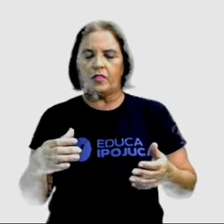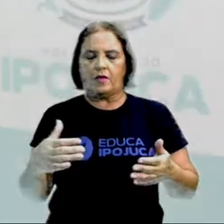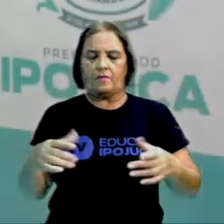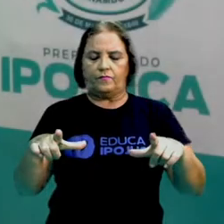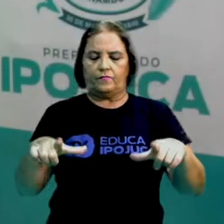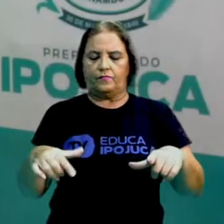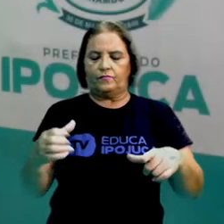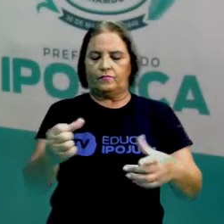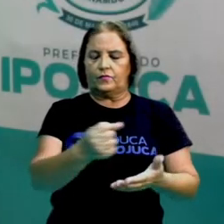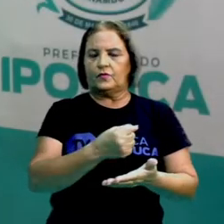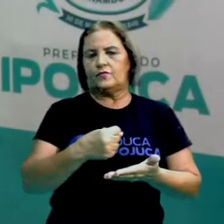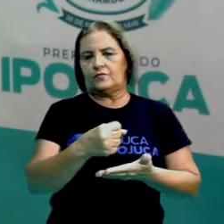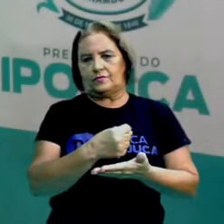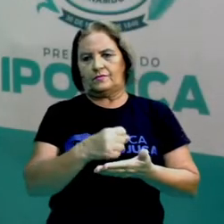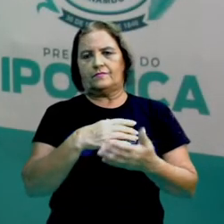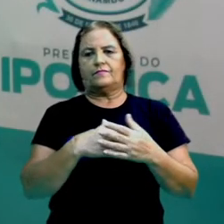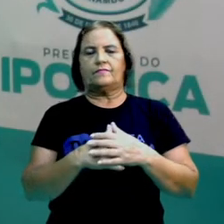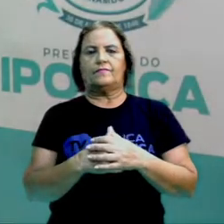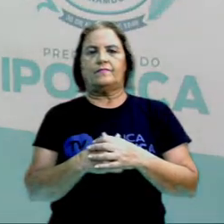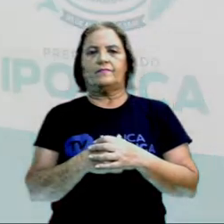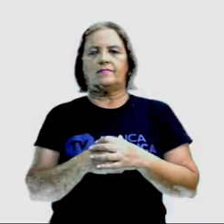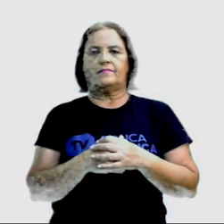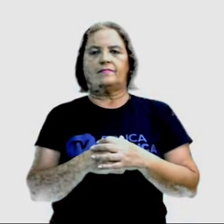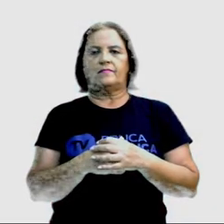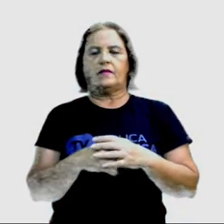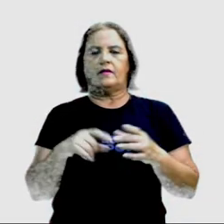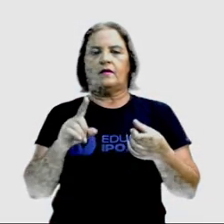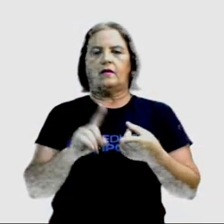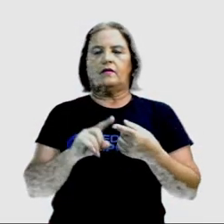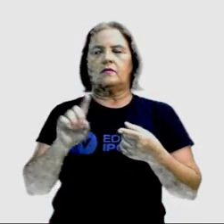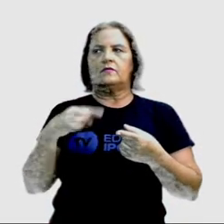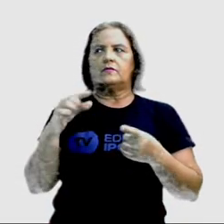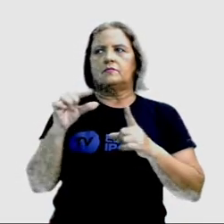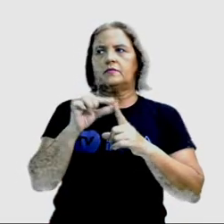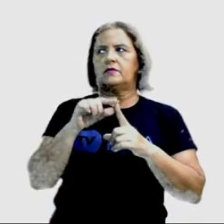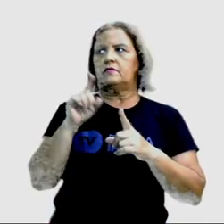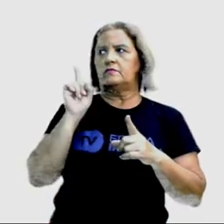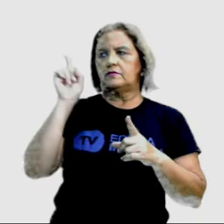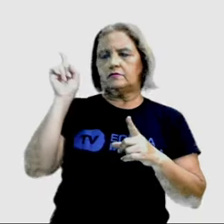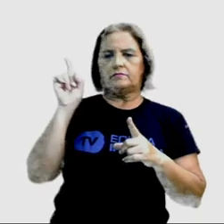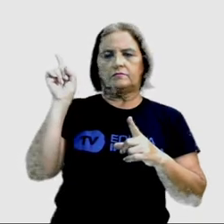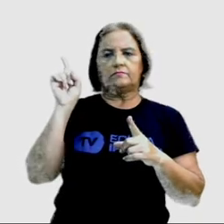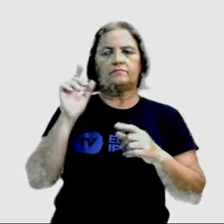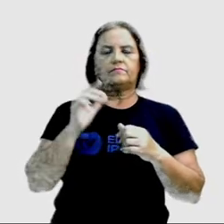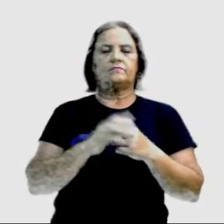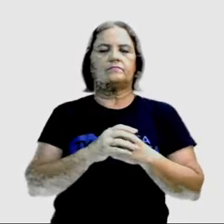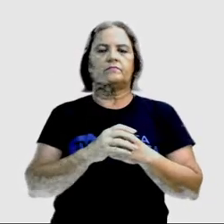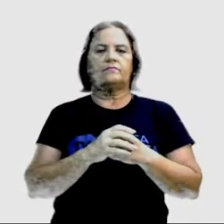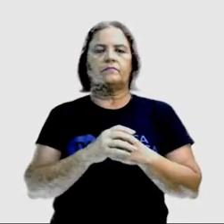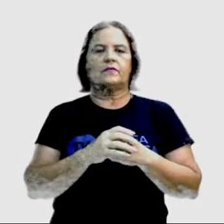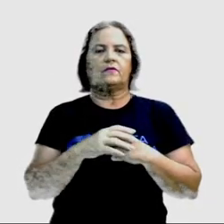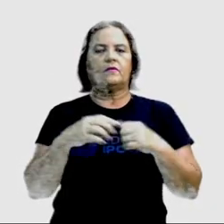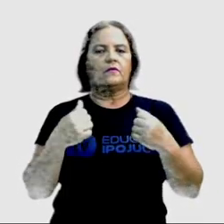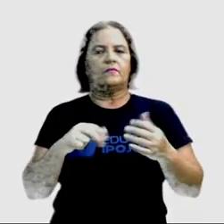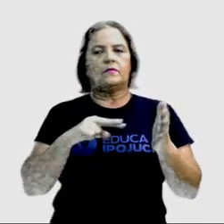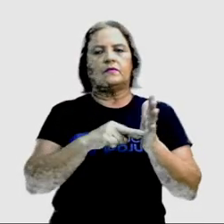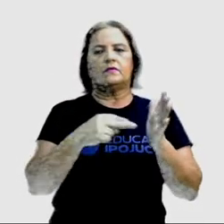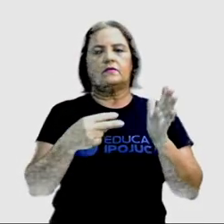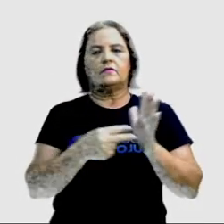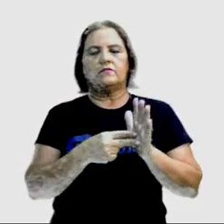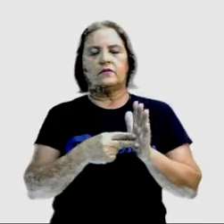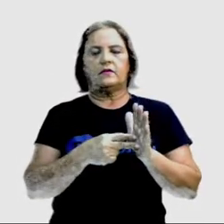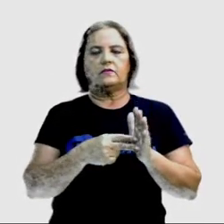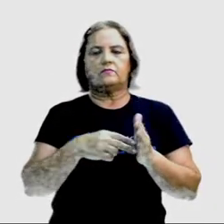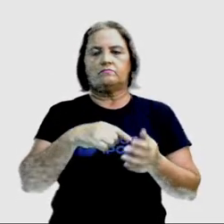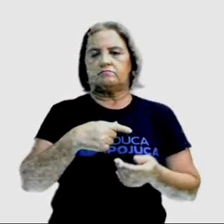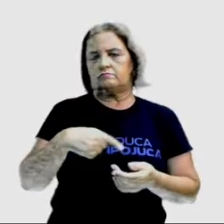temos aí o match. Match, ele pode ser, né, uma palavra entendida como partida ou fósforo.